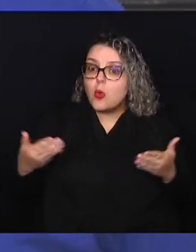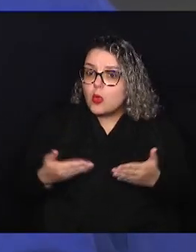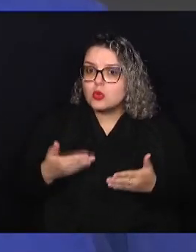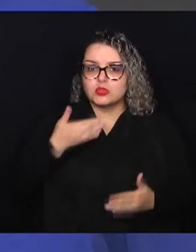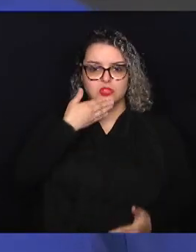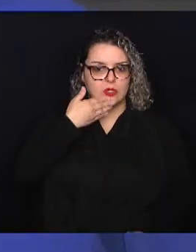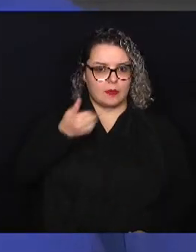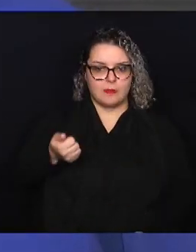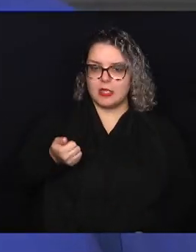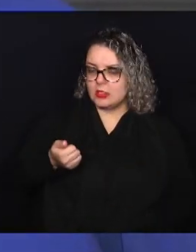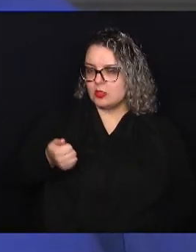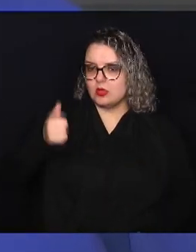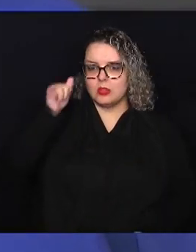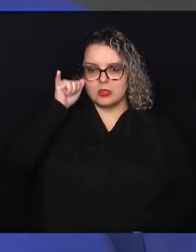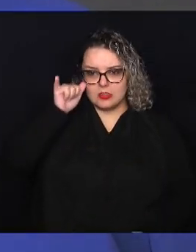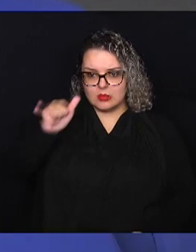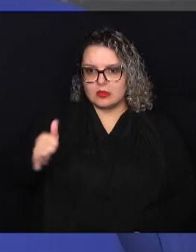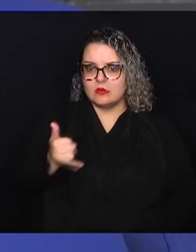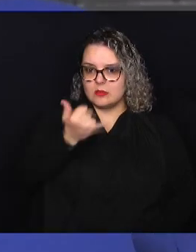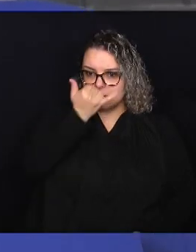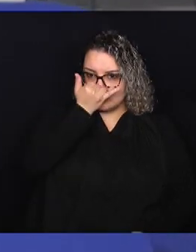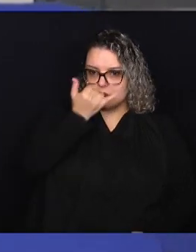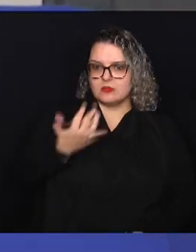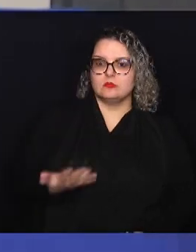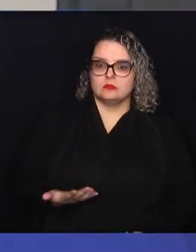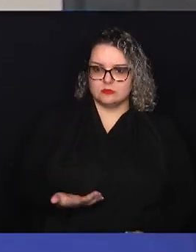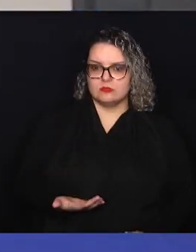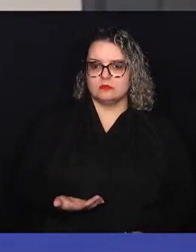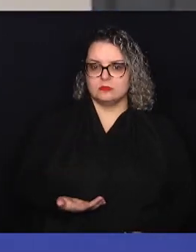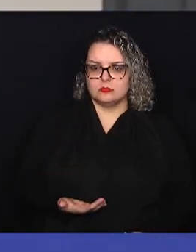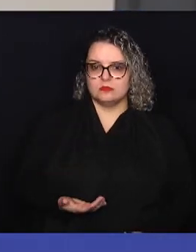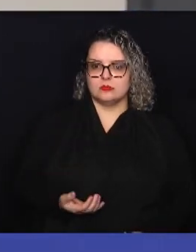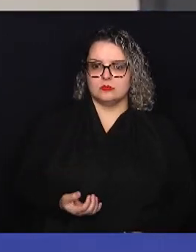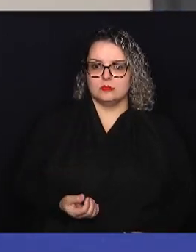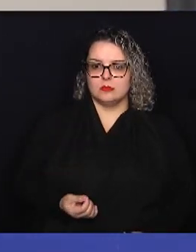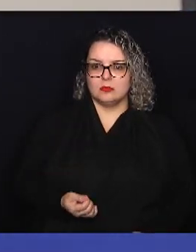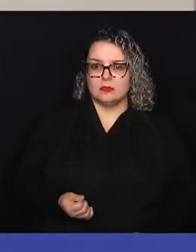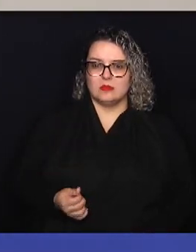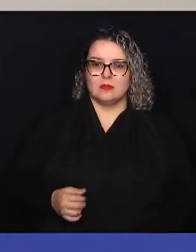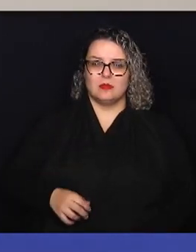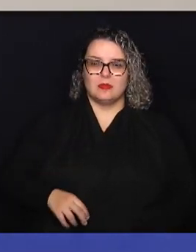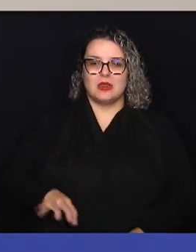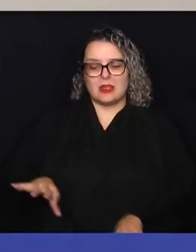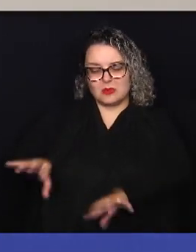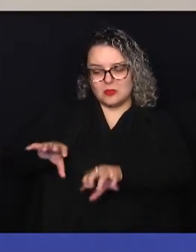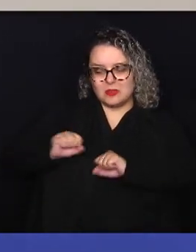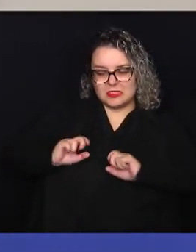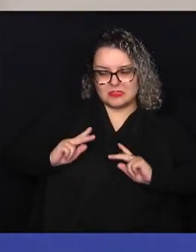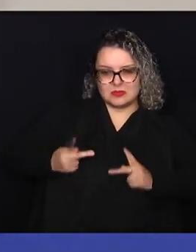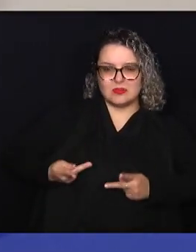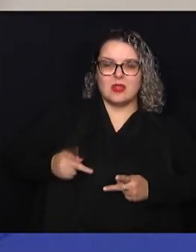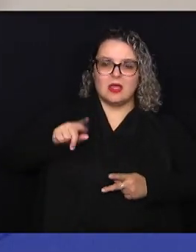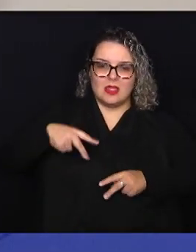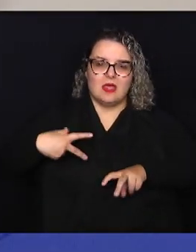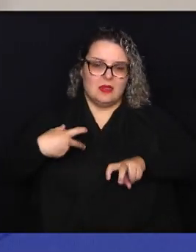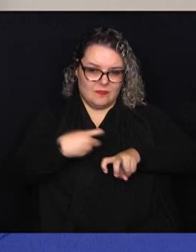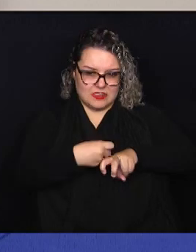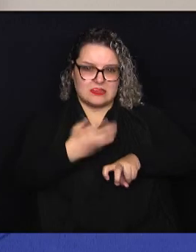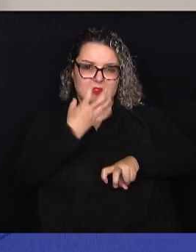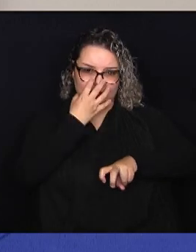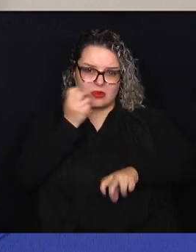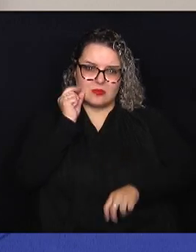melhor prevenção para casos humanos de raiva é vacinar o teu cachorro, o teu gato.